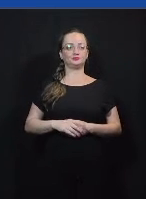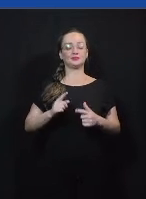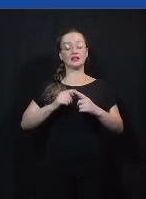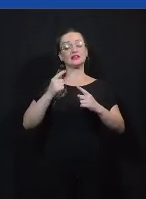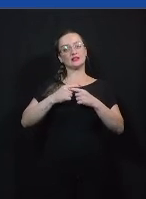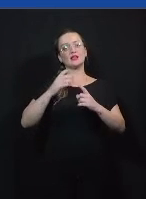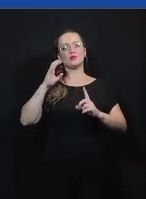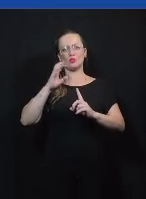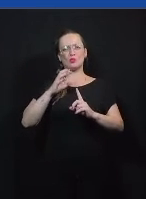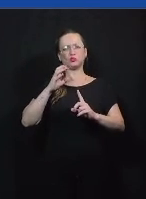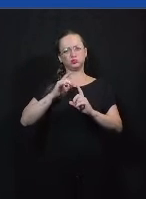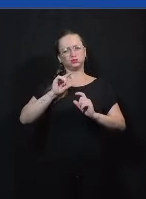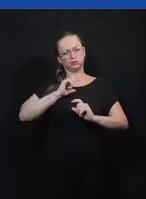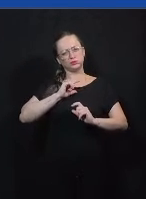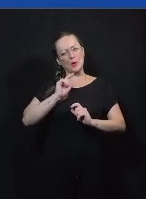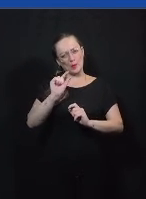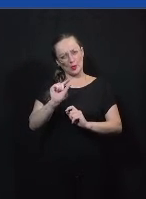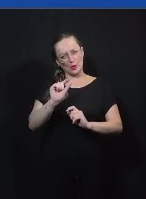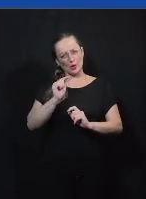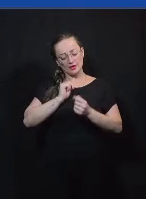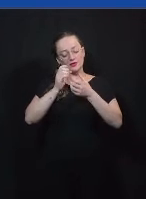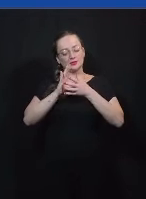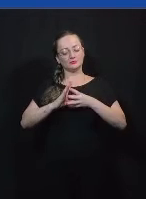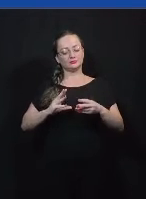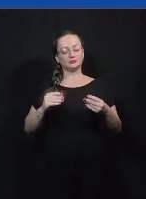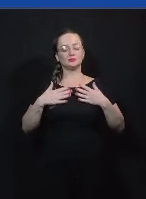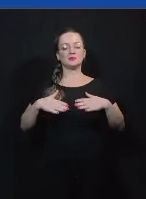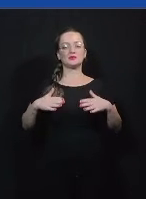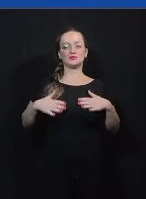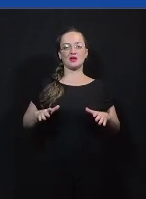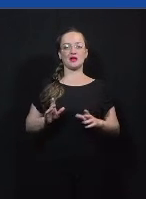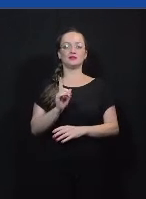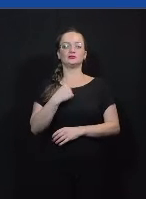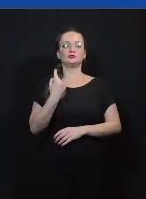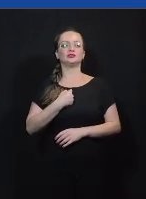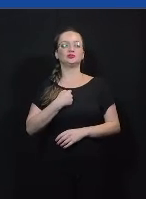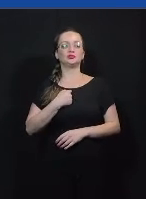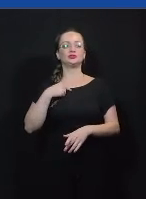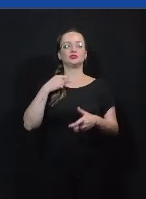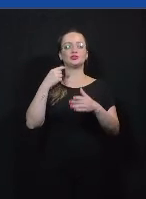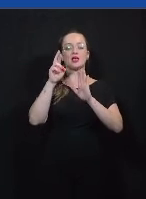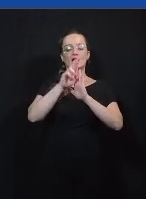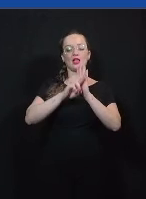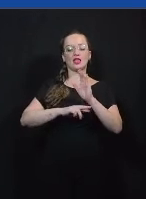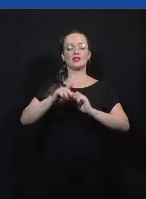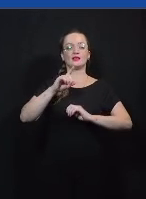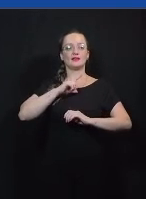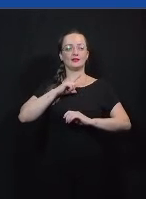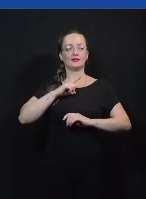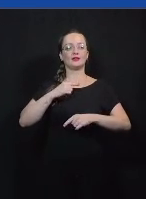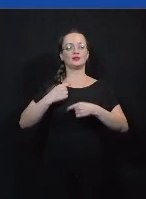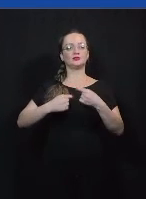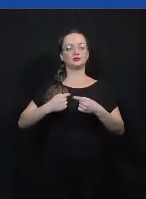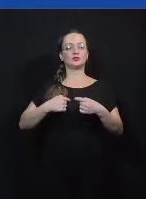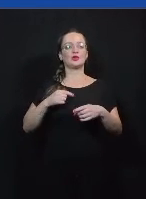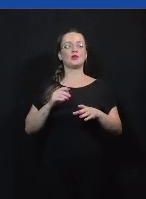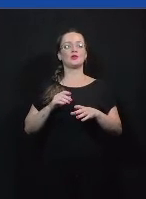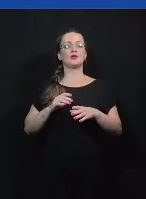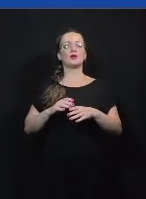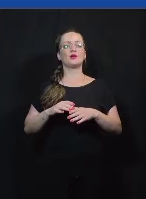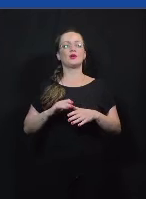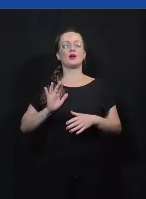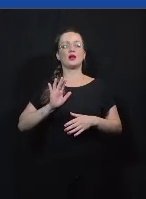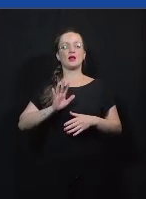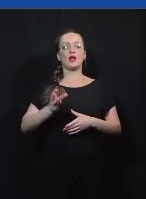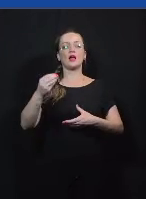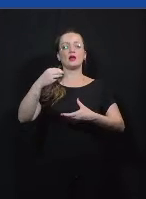pouco de pressão para fazer um debate em público todas as regras o público é todo pensado de forma que ele seja seguro e tal e seja